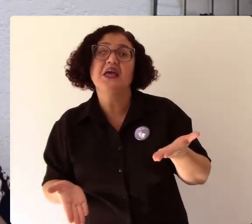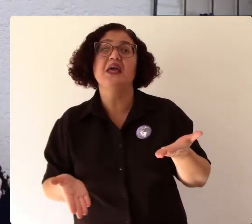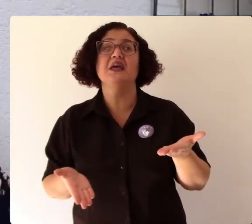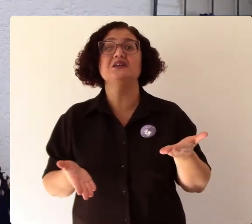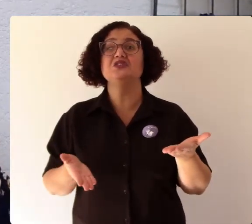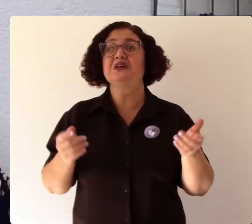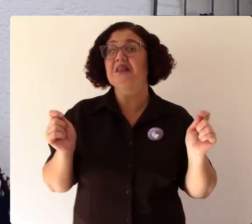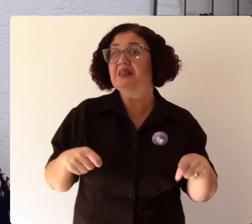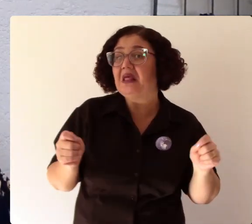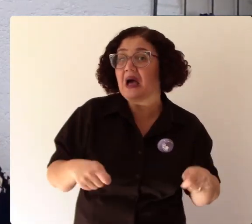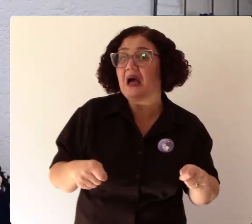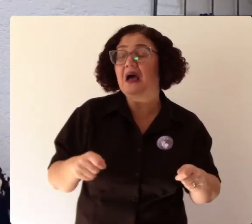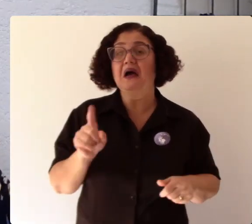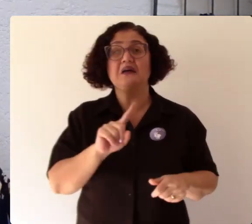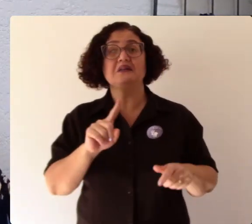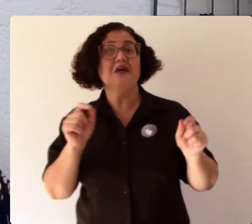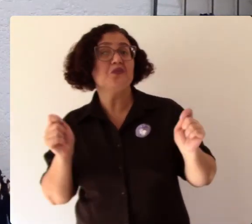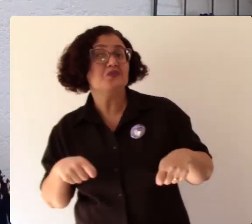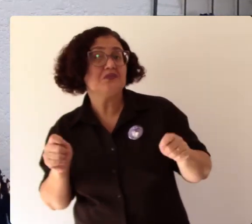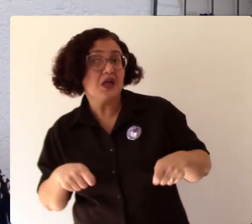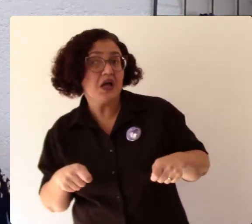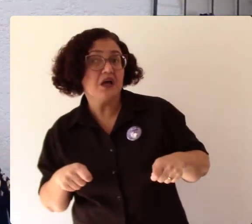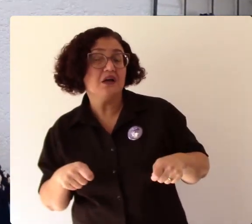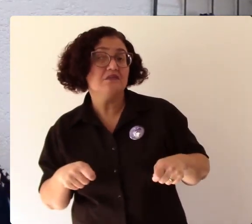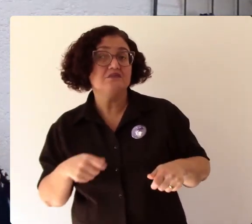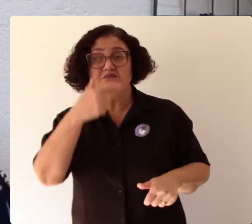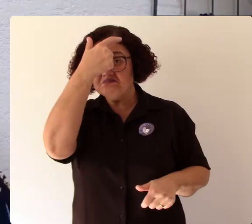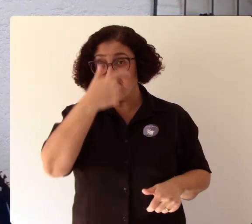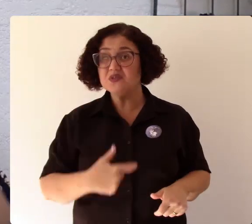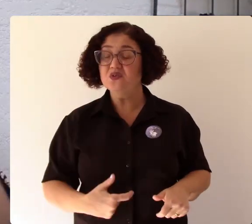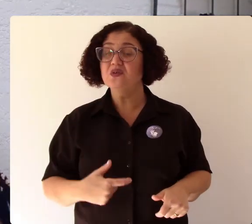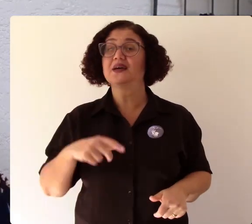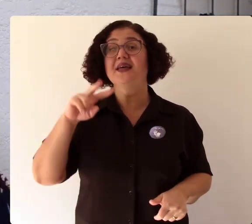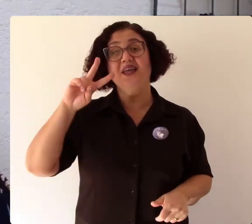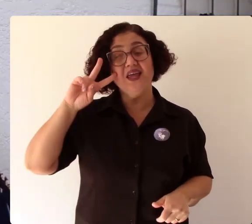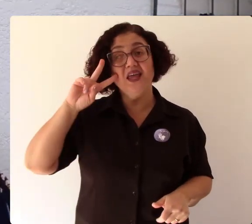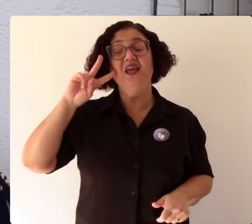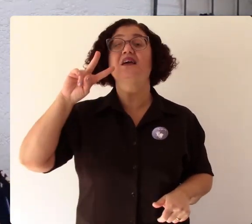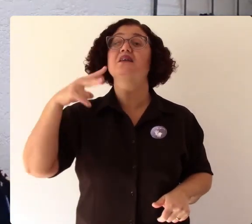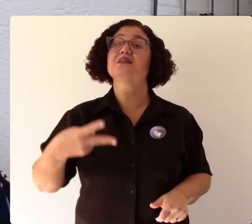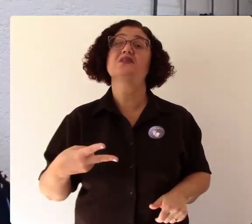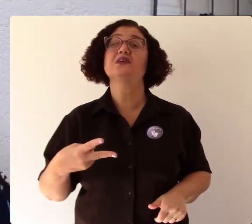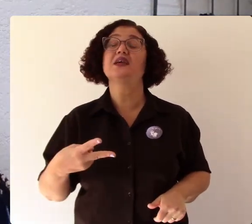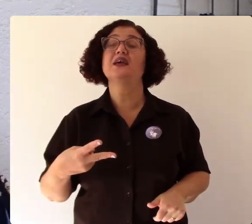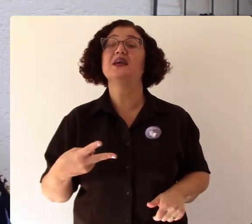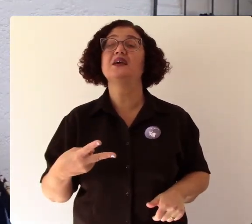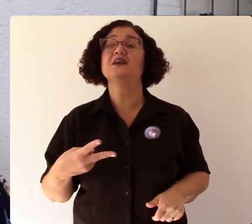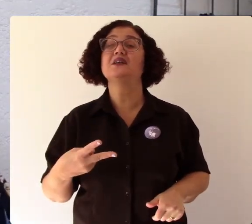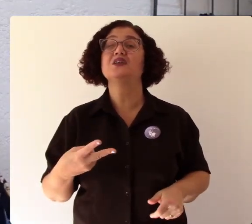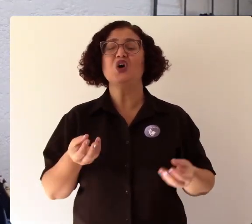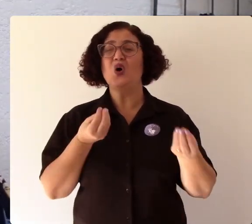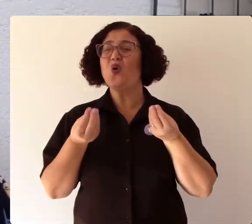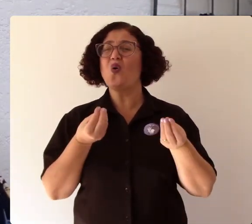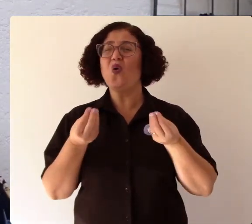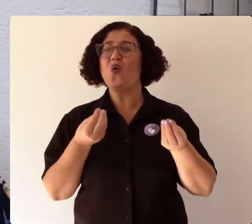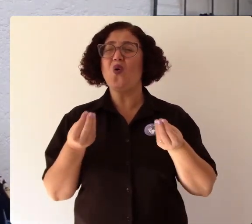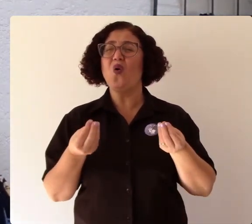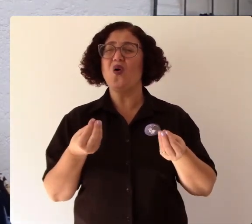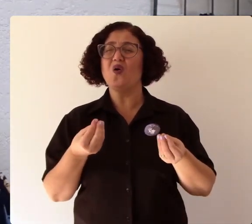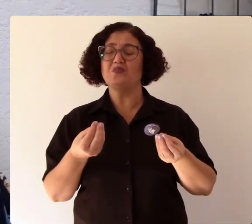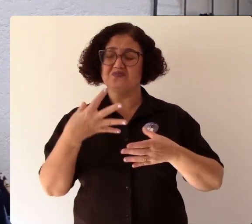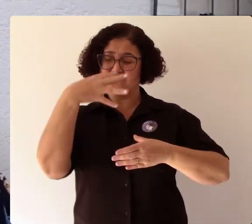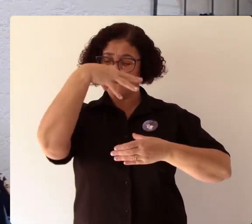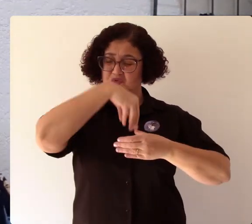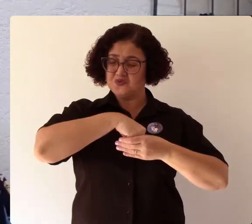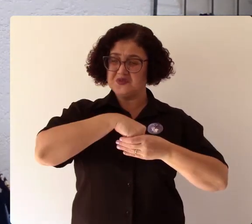é e que reconhece né o quanto aqui do ponto de vista subjetivo e pessoal